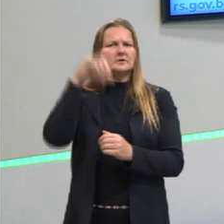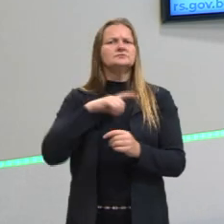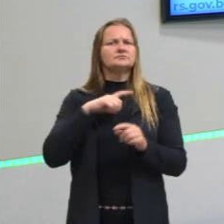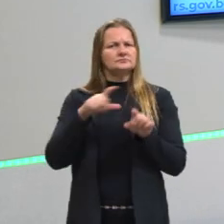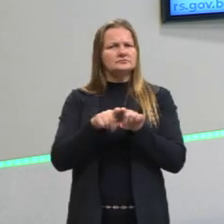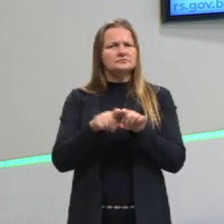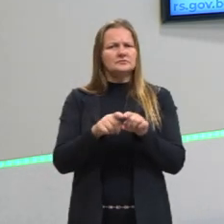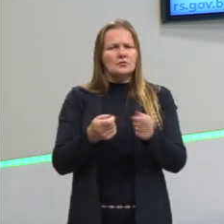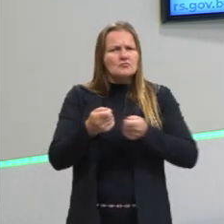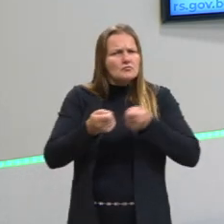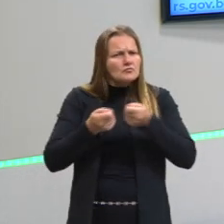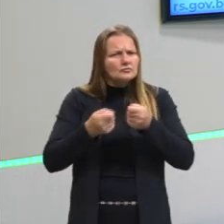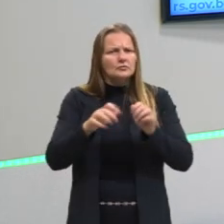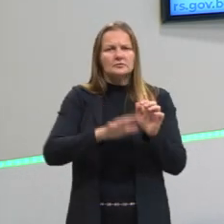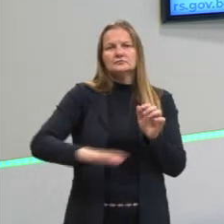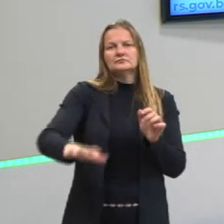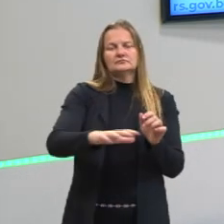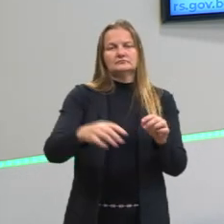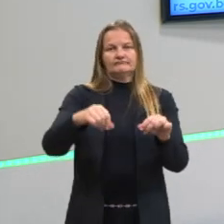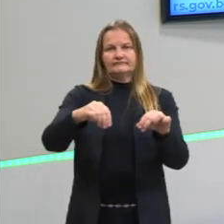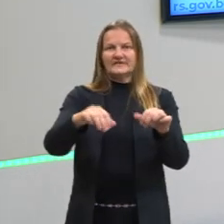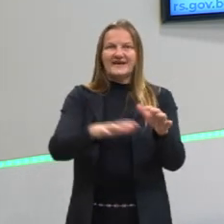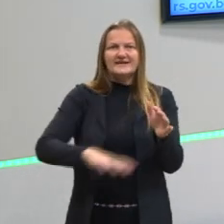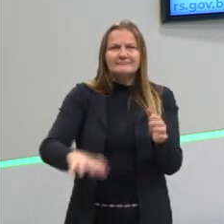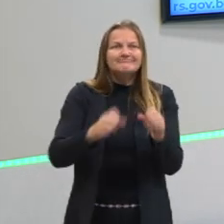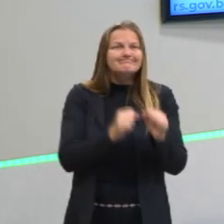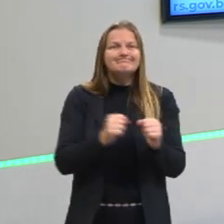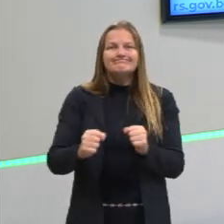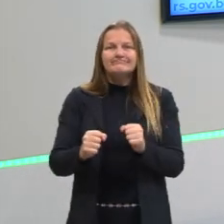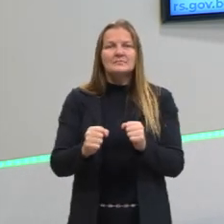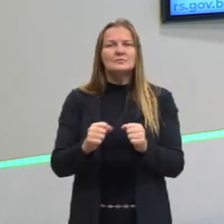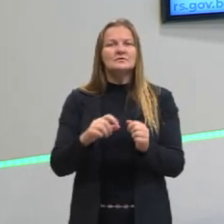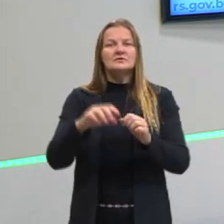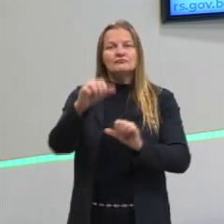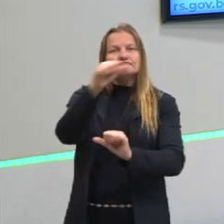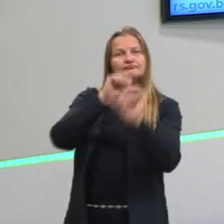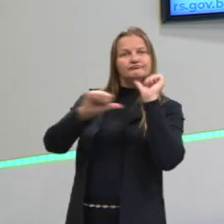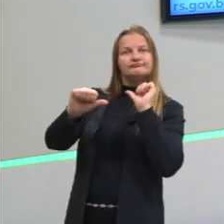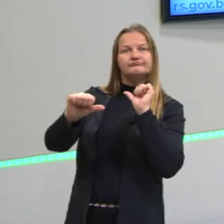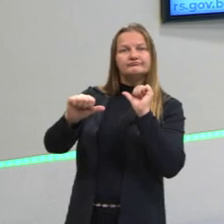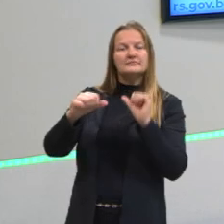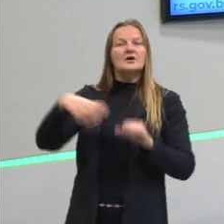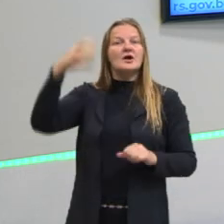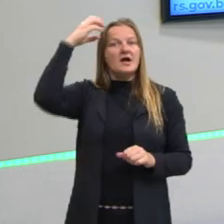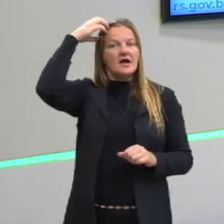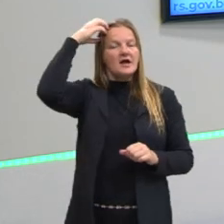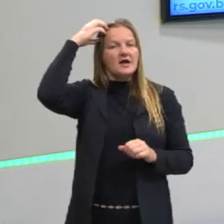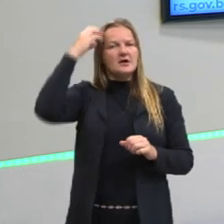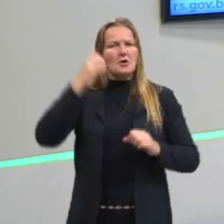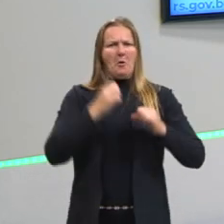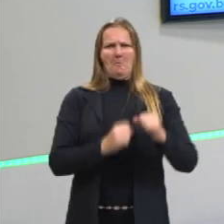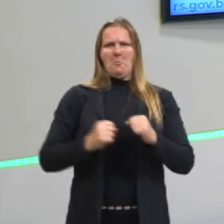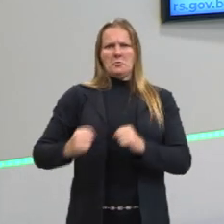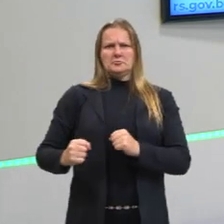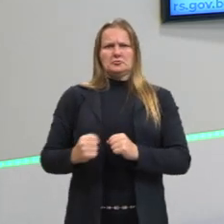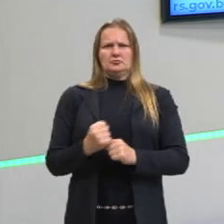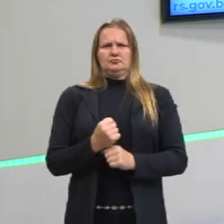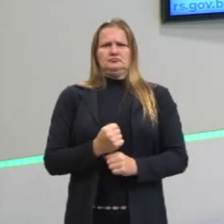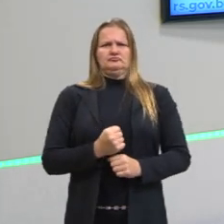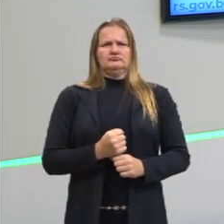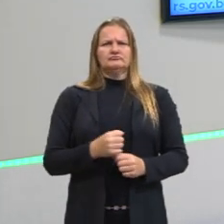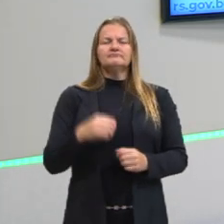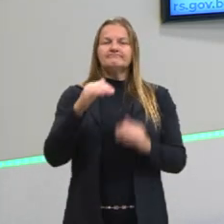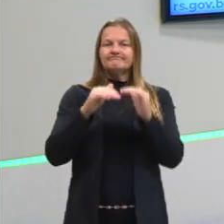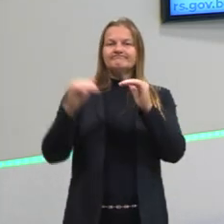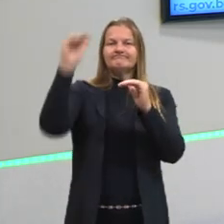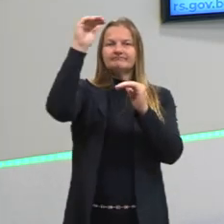o controle sobre as suas terras. Então, esse poder se inverte, né, e o rei, então, acumula esse poder que antes estava nos nobres.